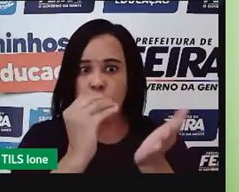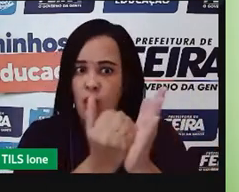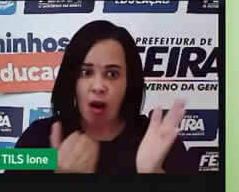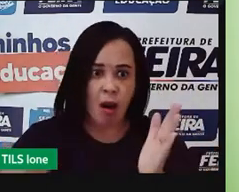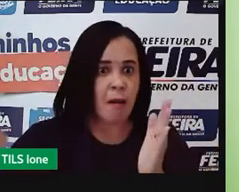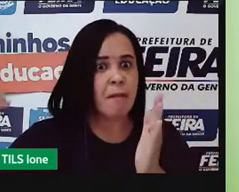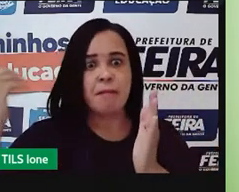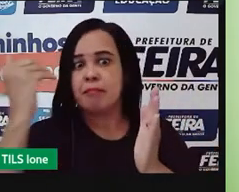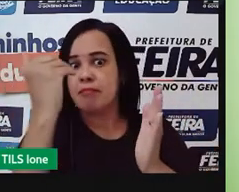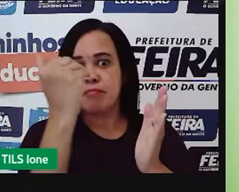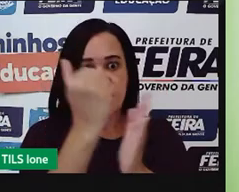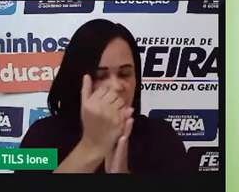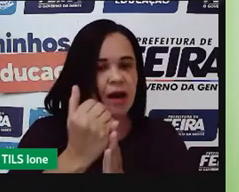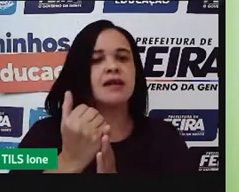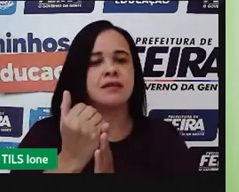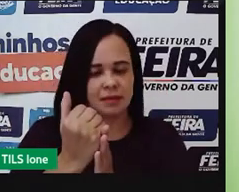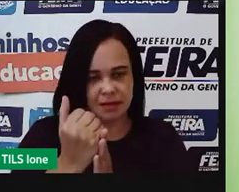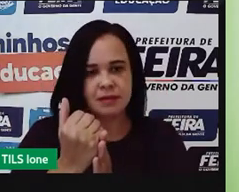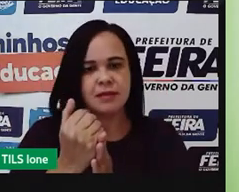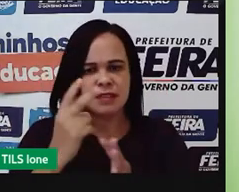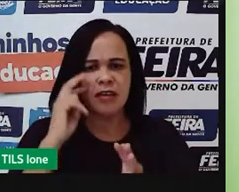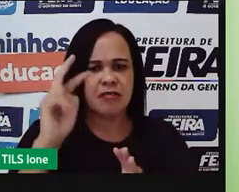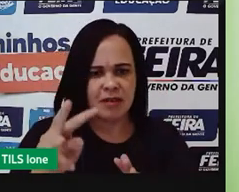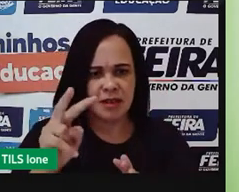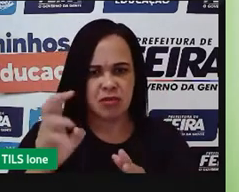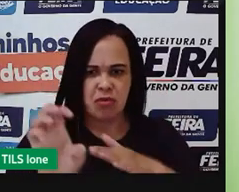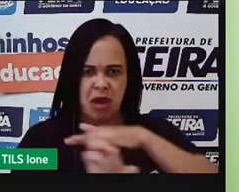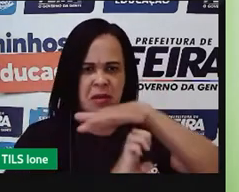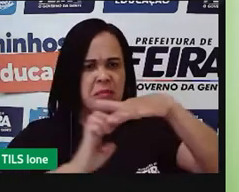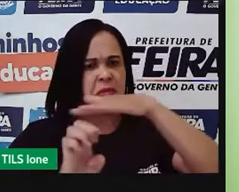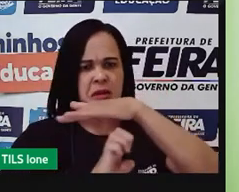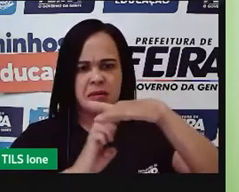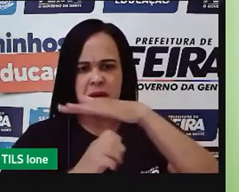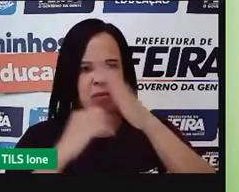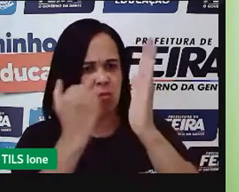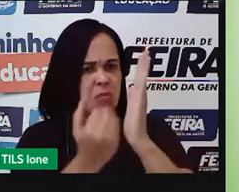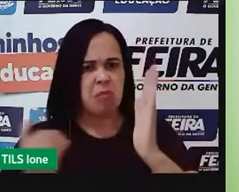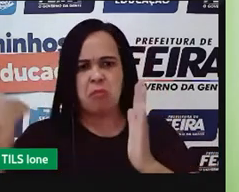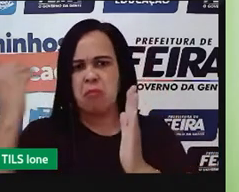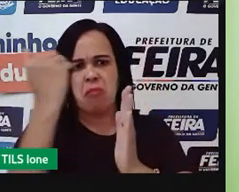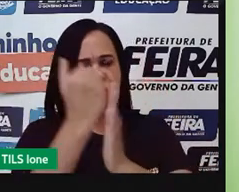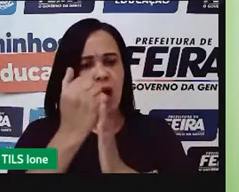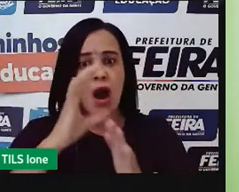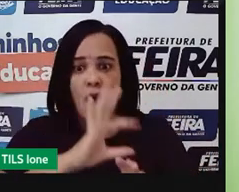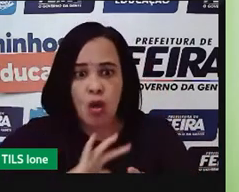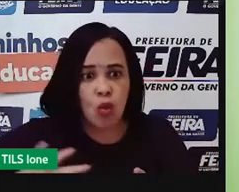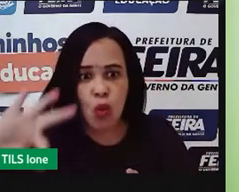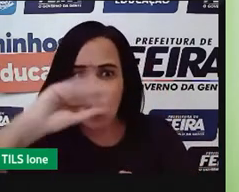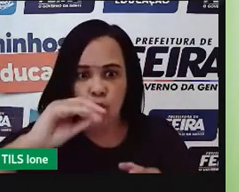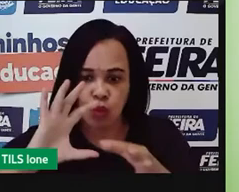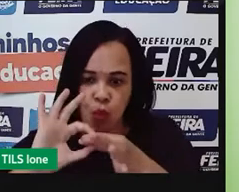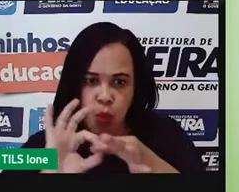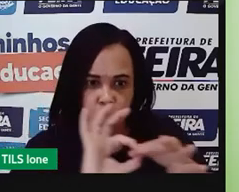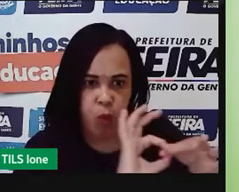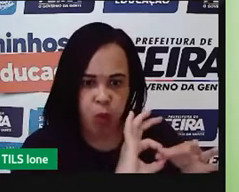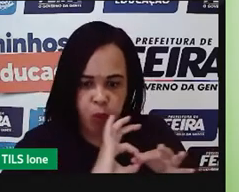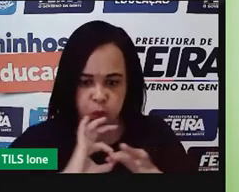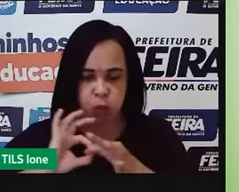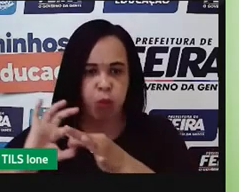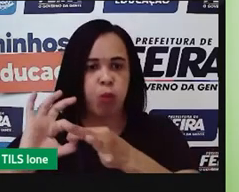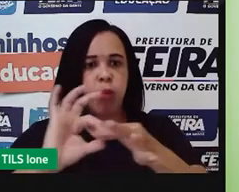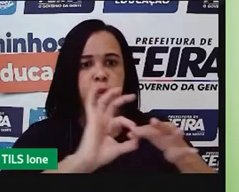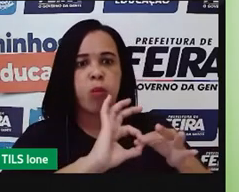agrícola, quase que praticamente. Você está vendo aqui a outra imagem, tudo aqui conectado, né, as máquinas, elas são